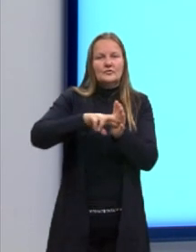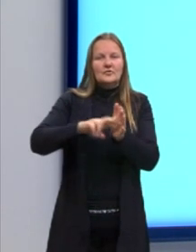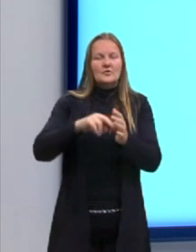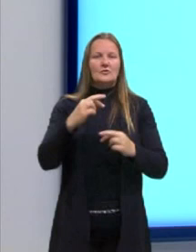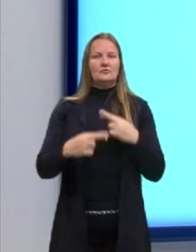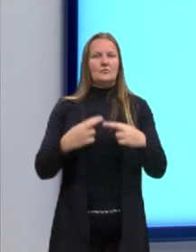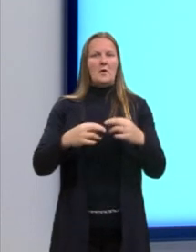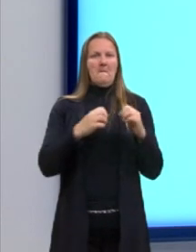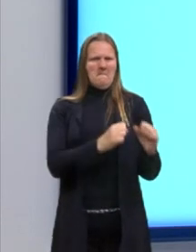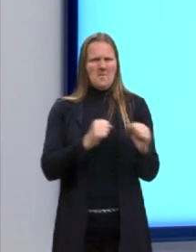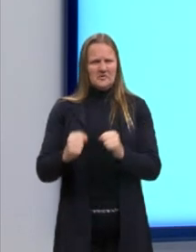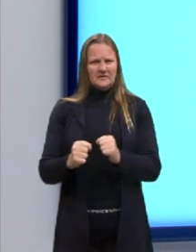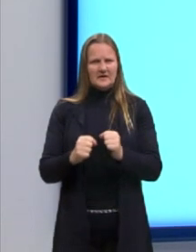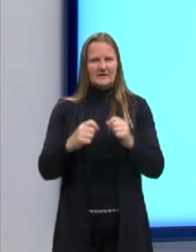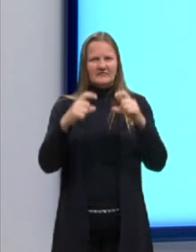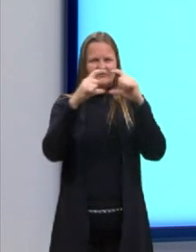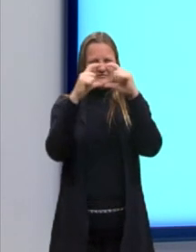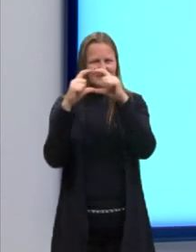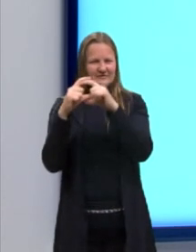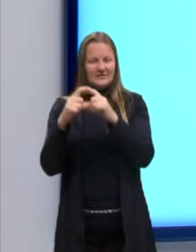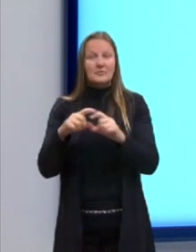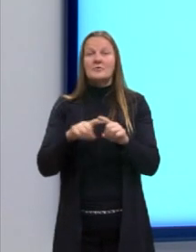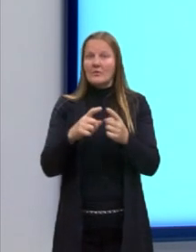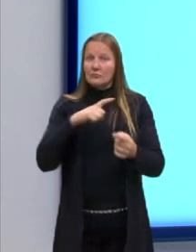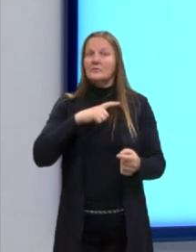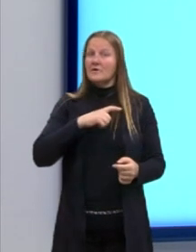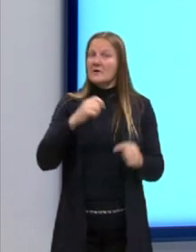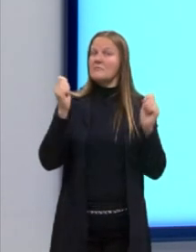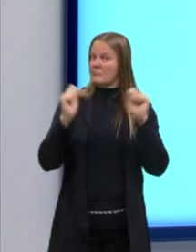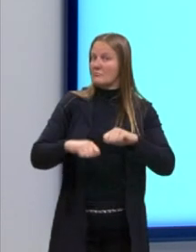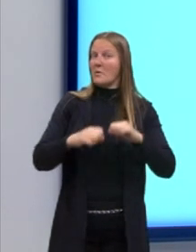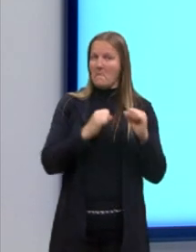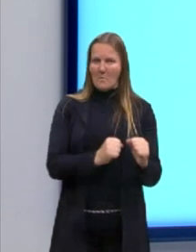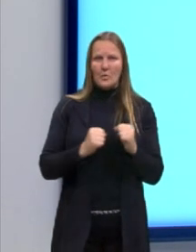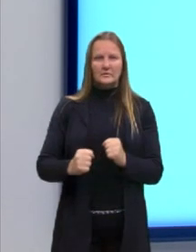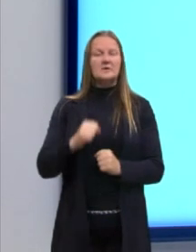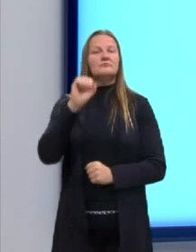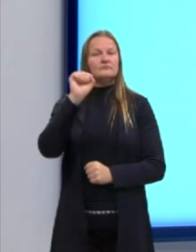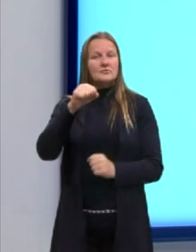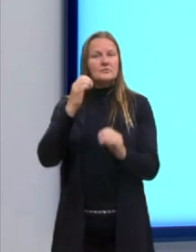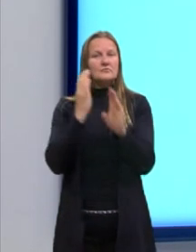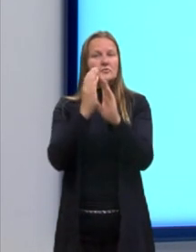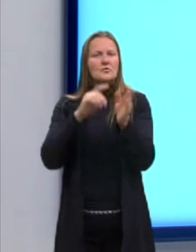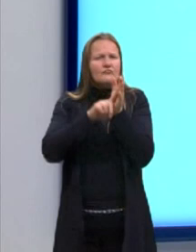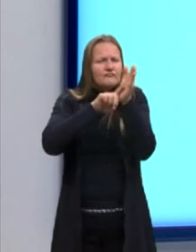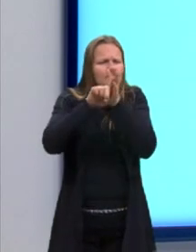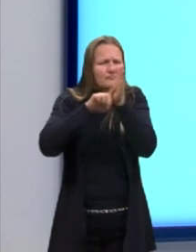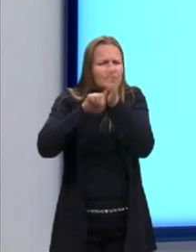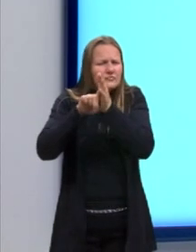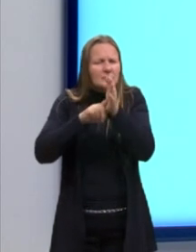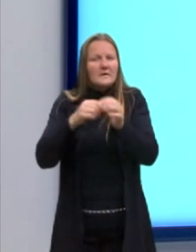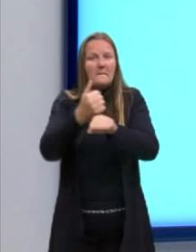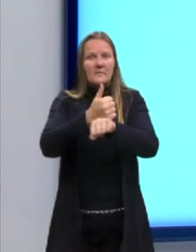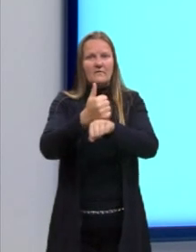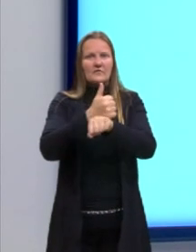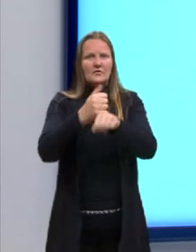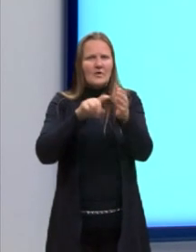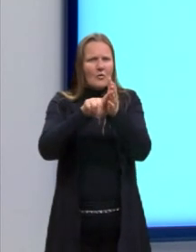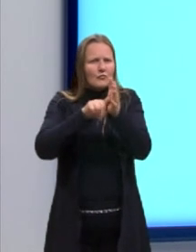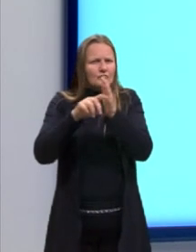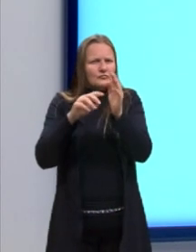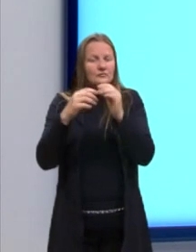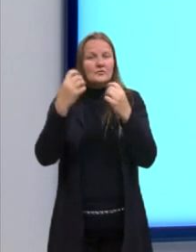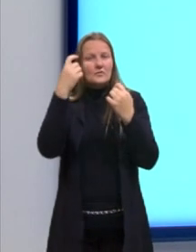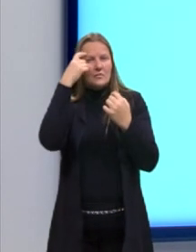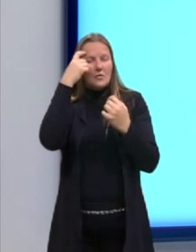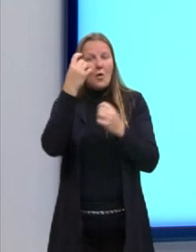superpoderes de histórias em quadrinhos, mas são apenas algumas das descobertas que os neurocientistas fizeram ao longo